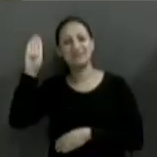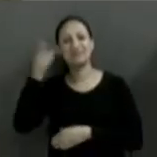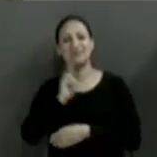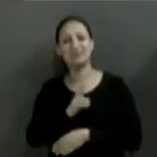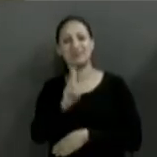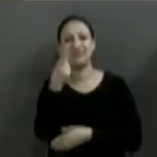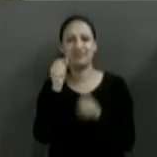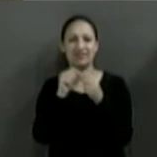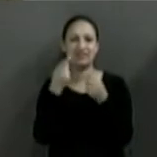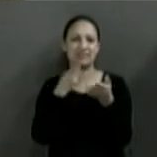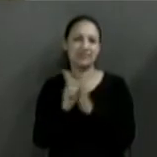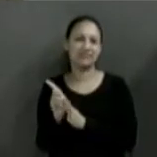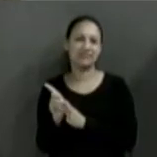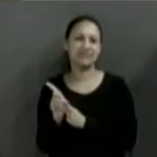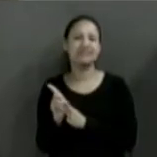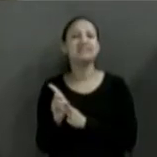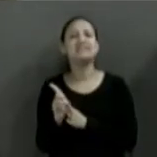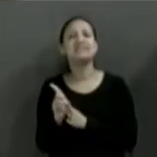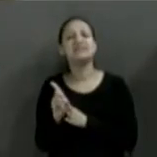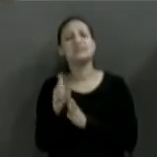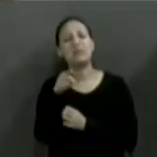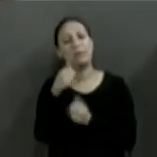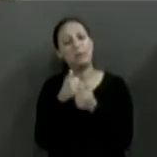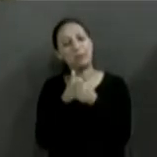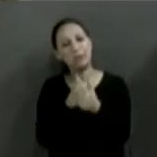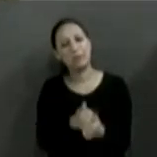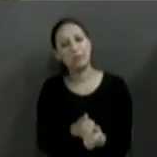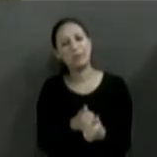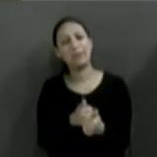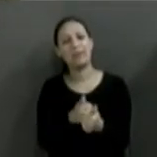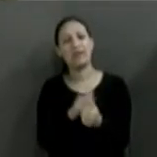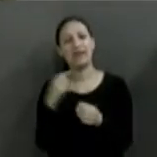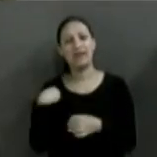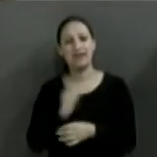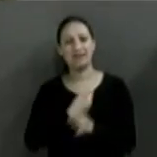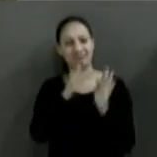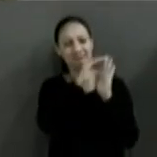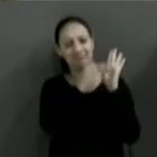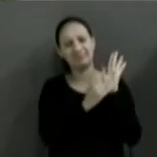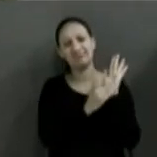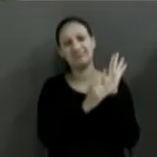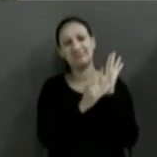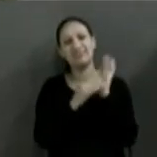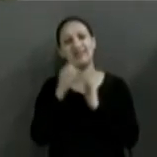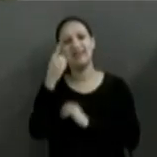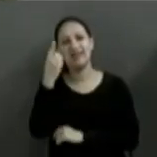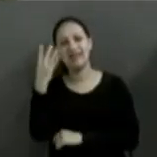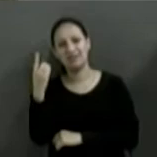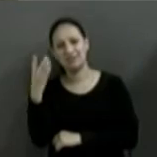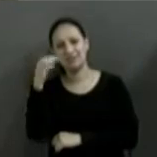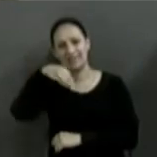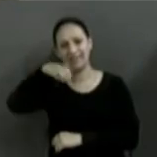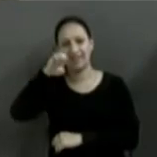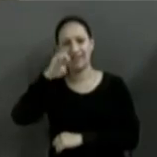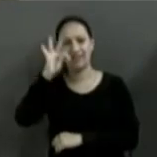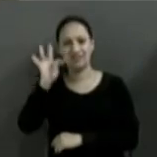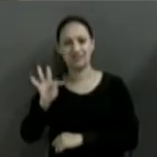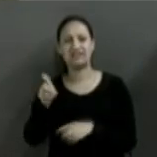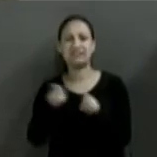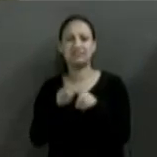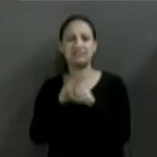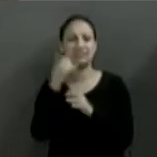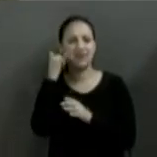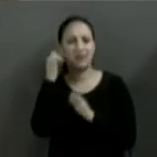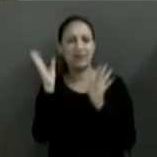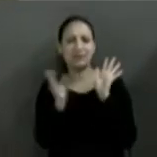perguntando para candidato. Você pode acompanhar a nossa programação, além do canal com atores da NET, pela internet valetvplay.com, baixa o aplicativo